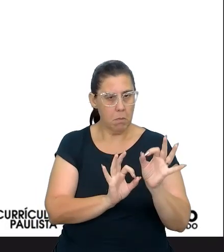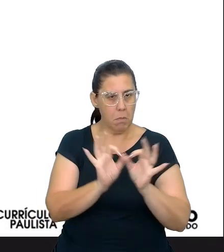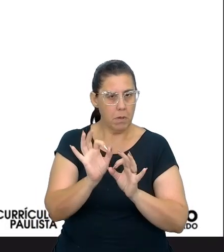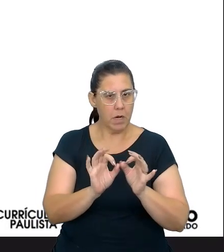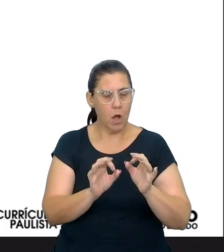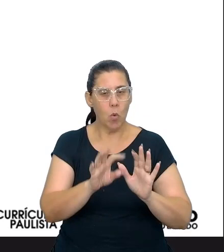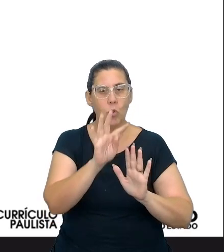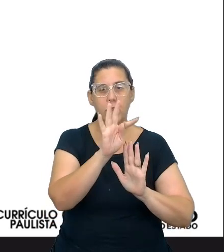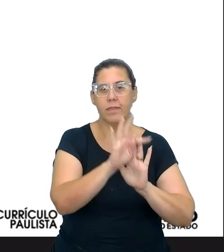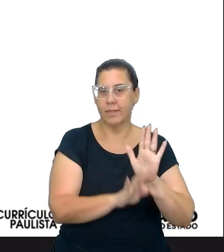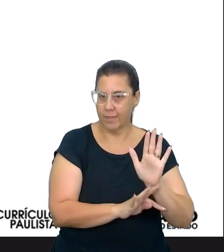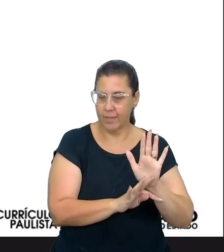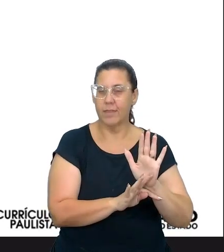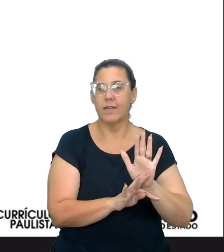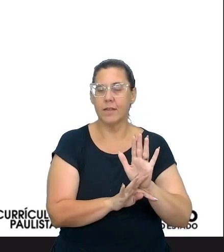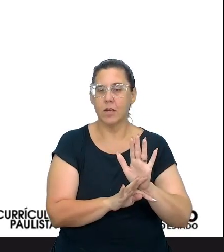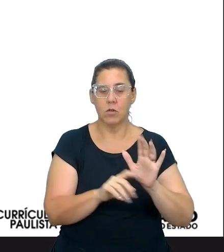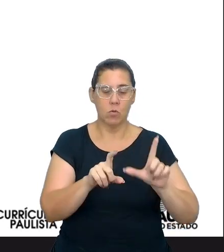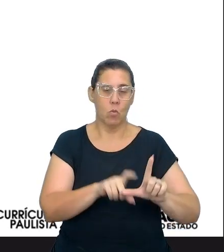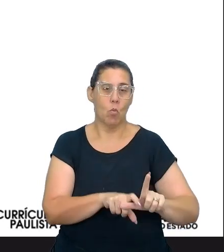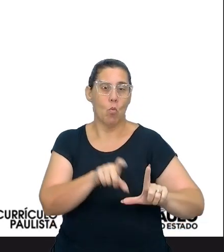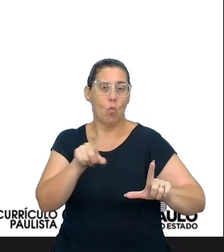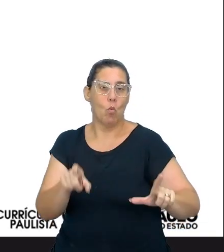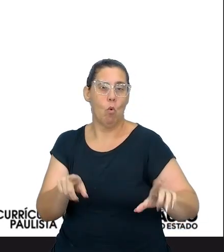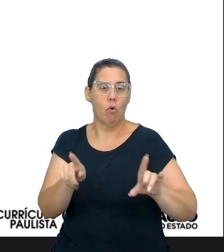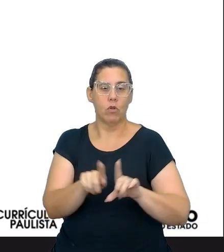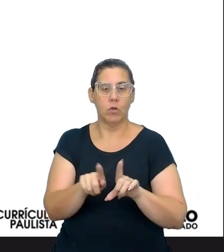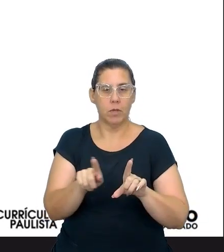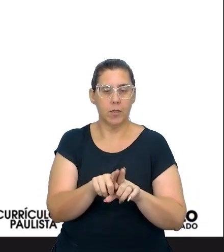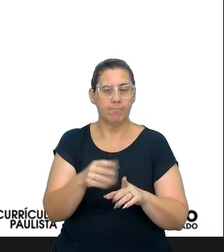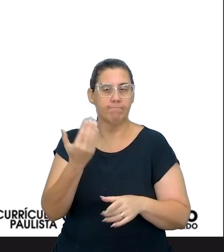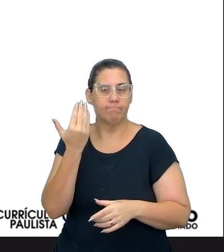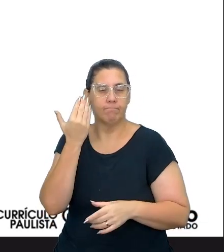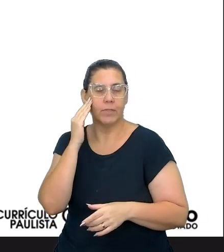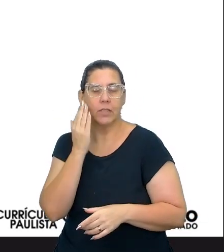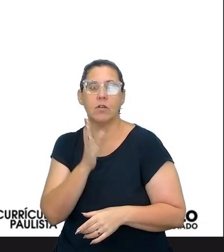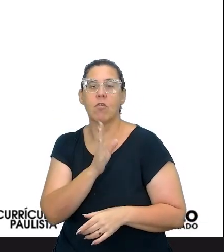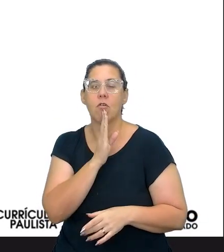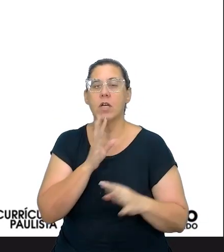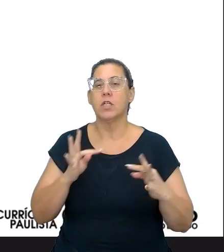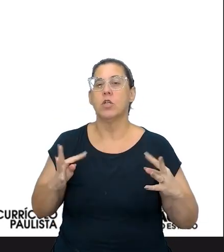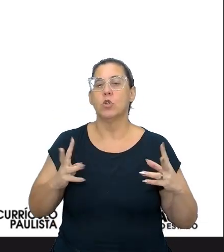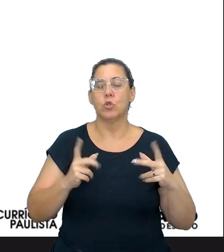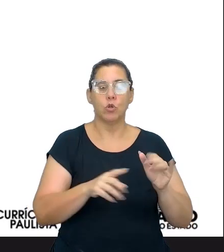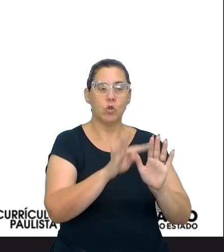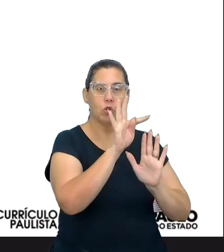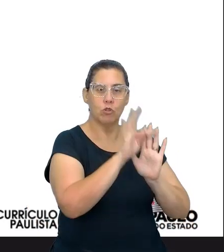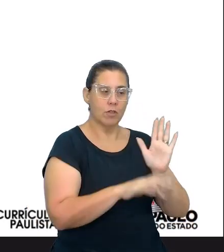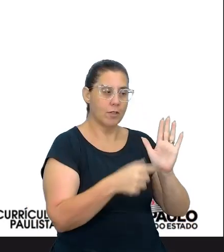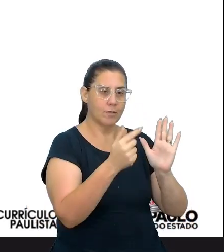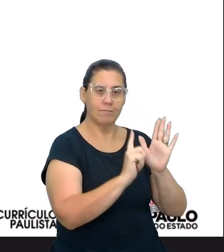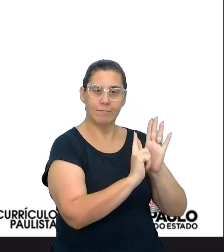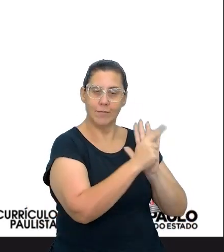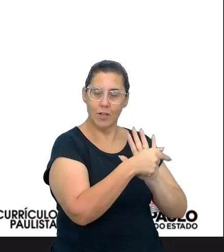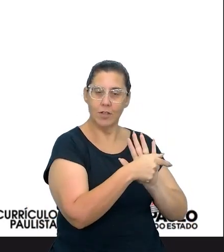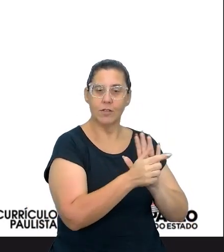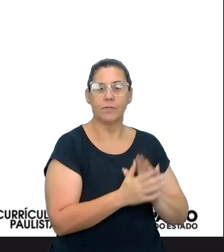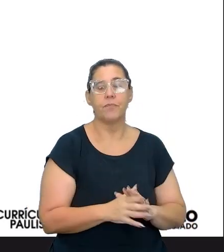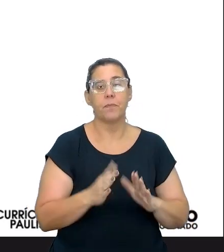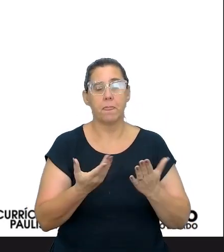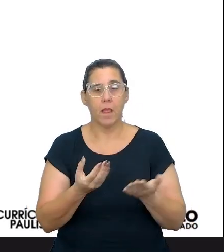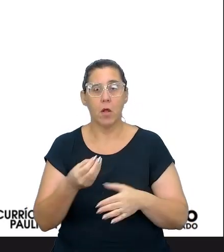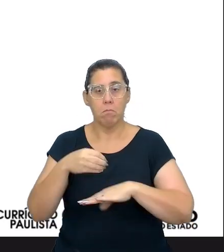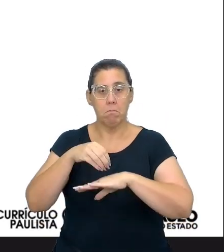de texto com autonomia e com bastante familiaridade e conhecimento daquele gênero textual proposto. Então, eu